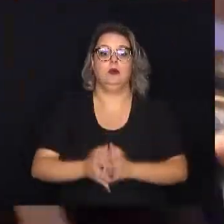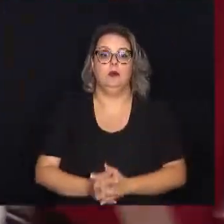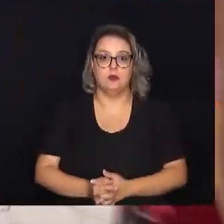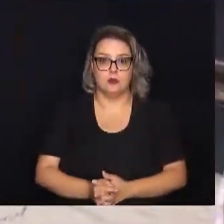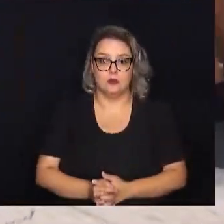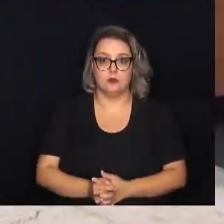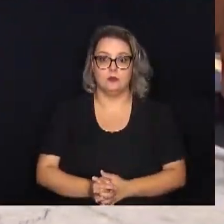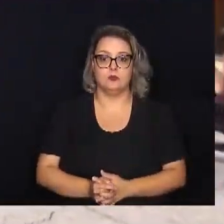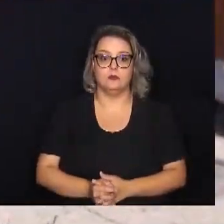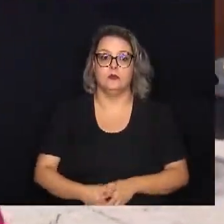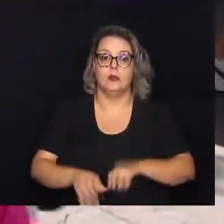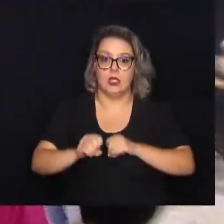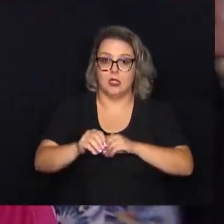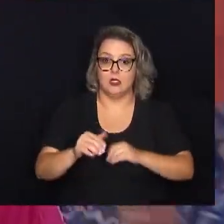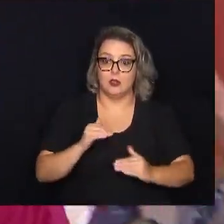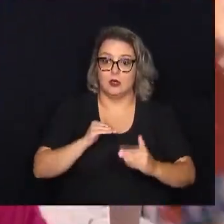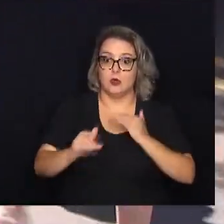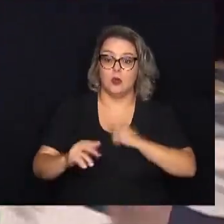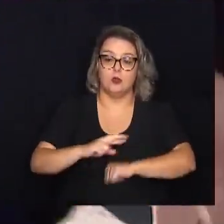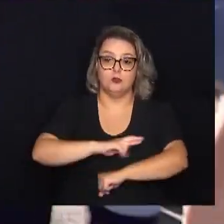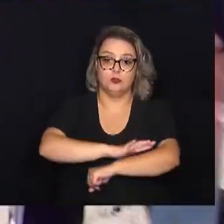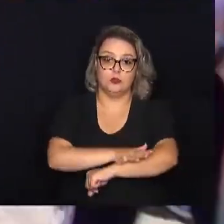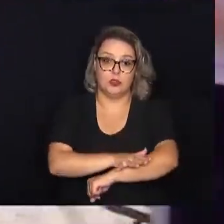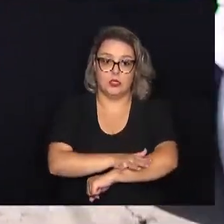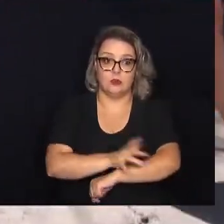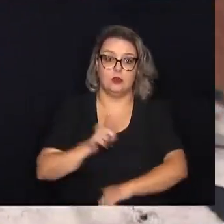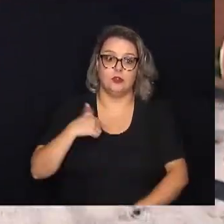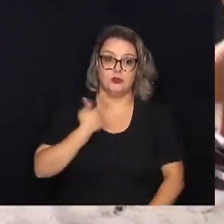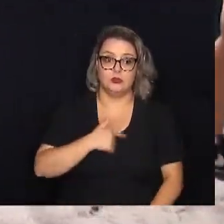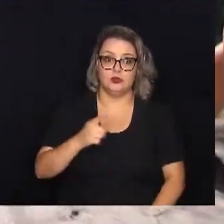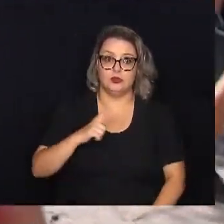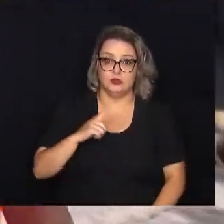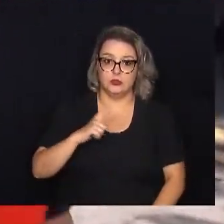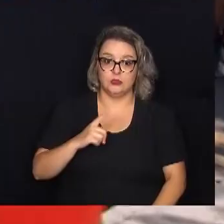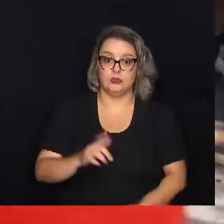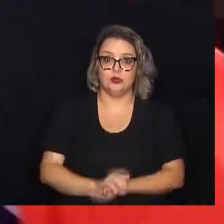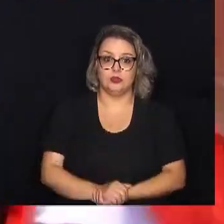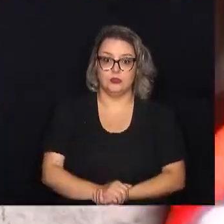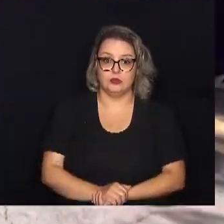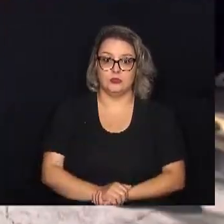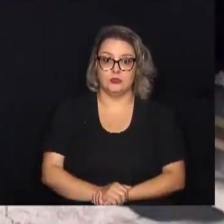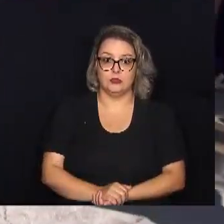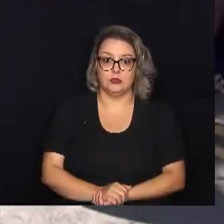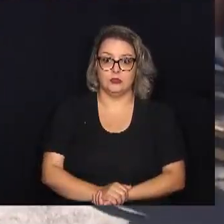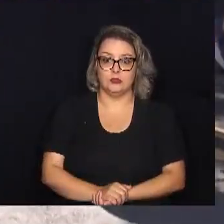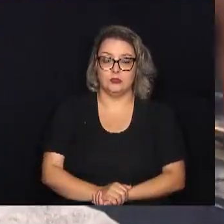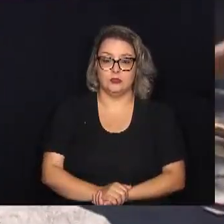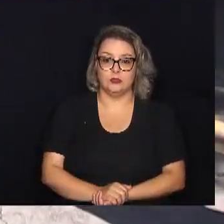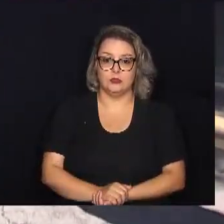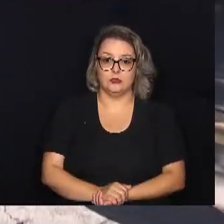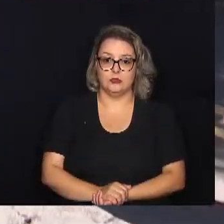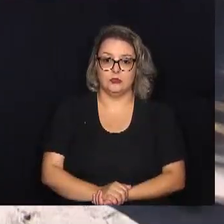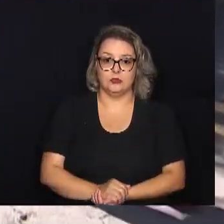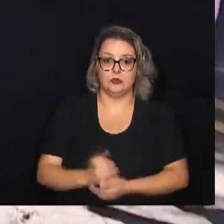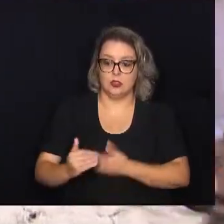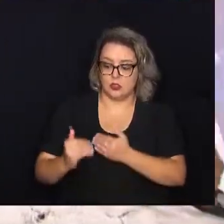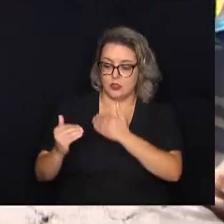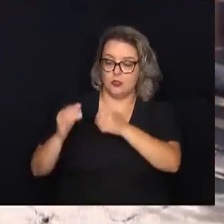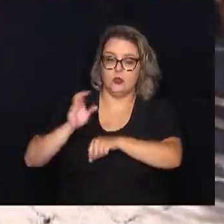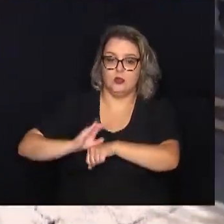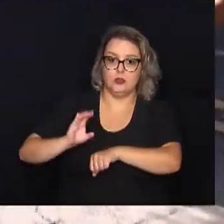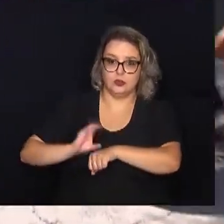educação antirracista. Nós temos a formação dos professores